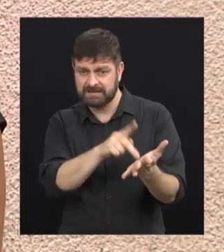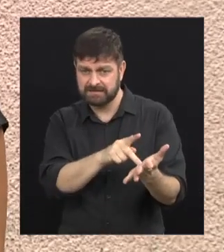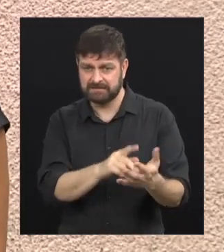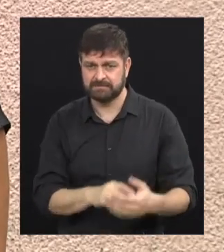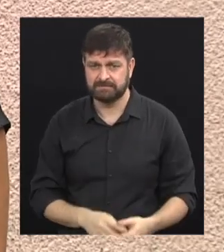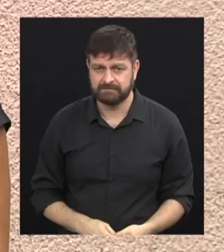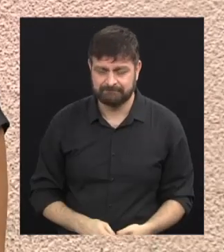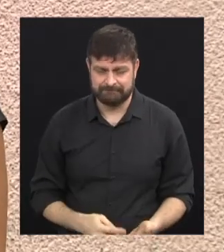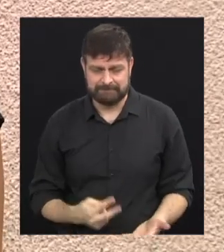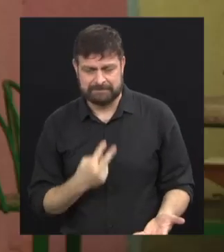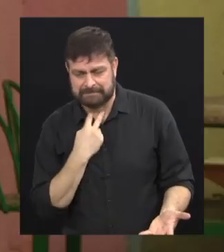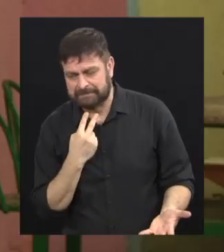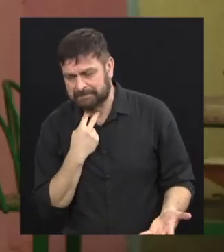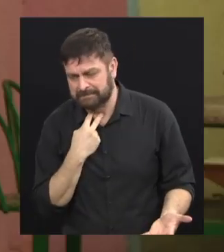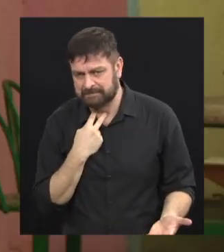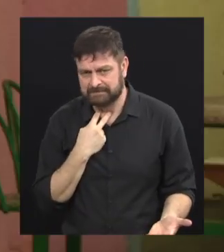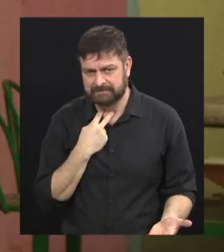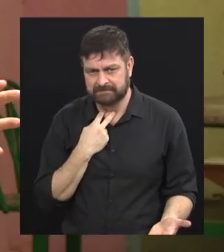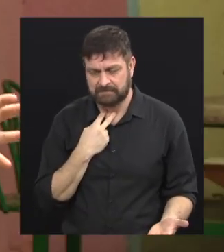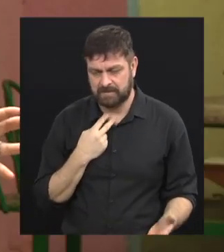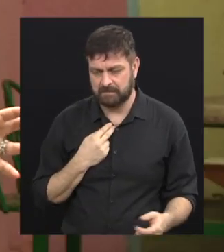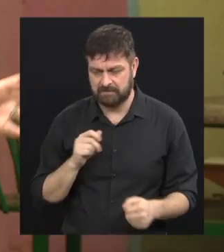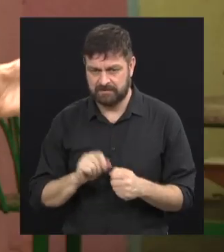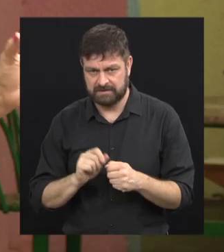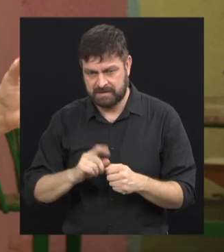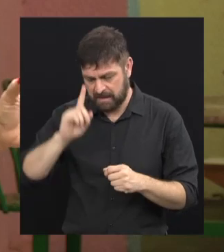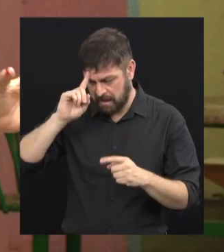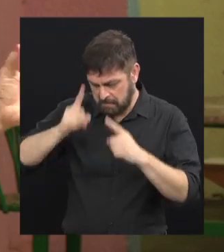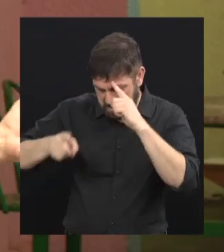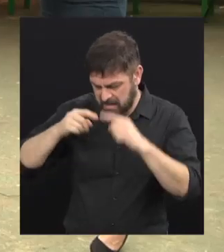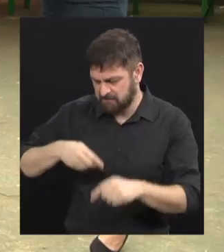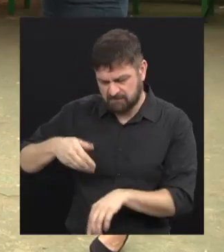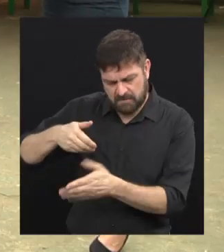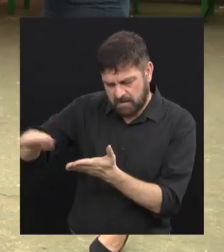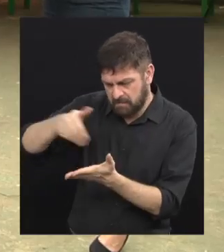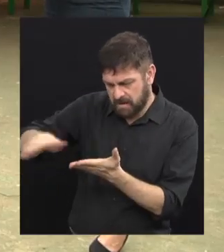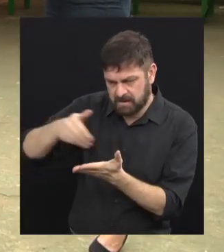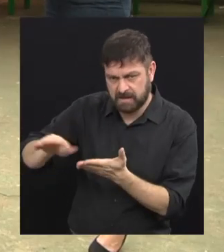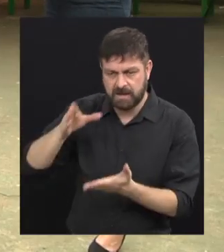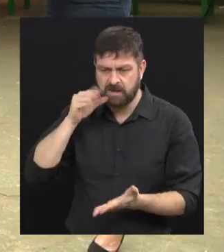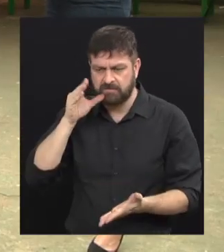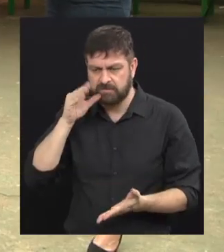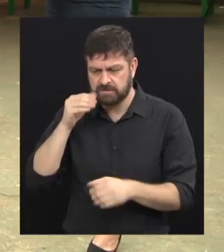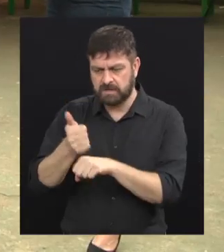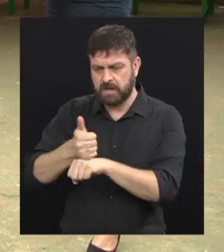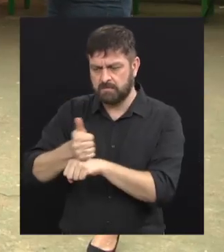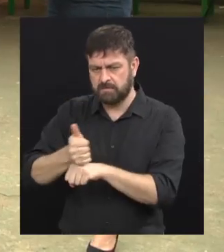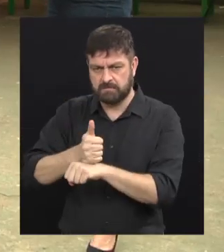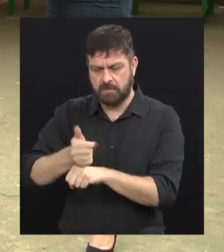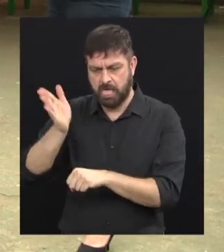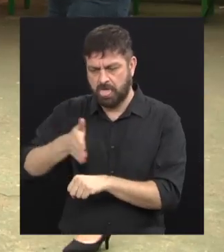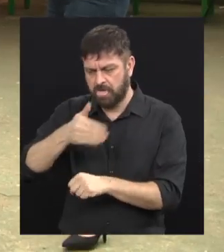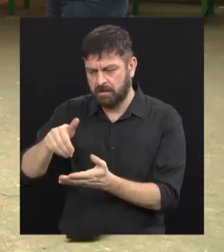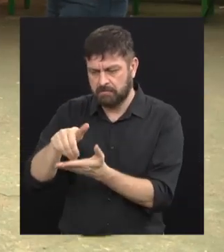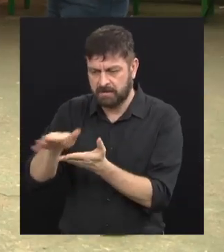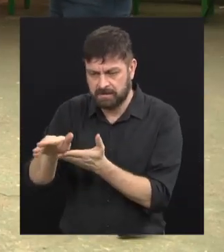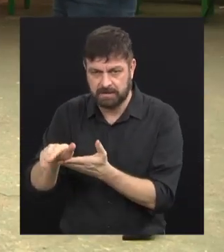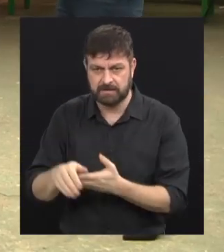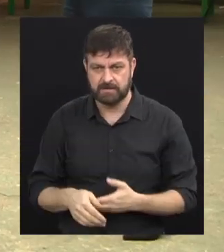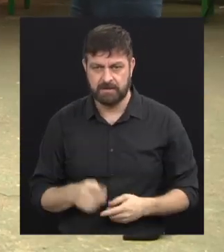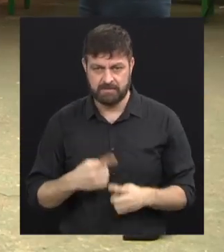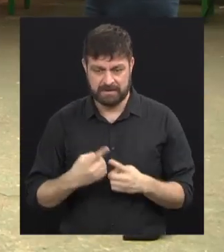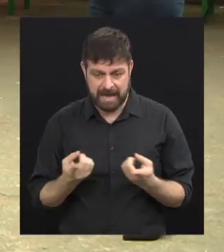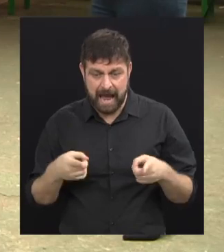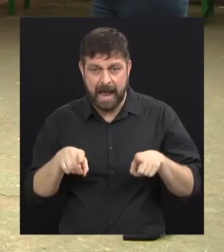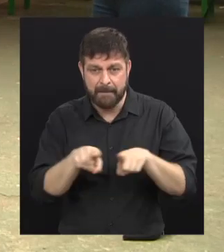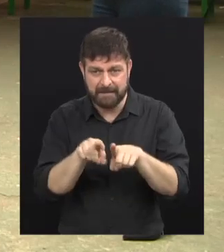sabe? Eu não quero ter que mandar pessoas, os profissionais embora, né? A parceria